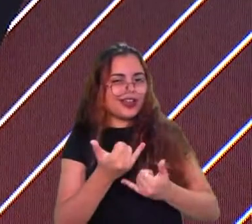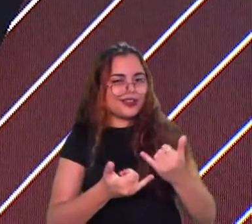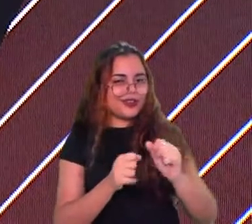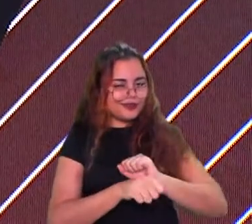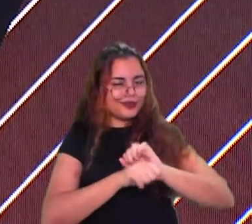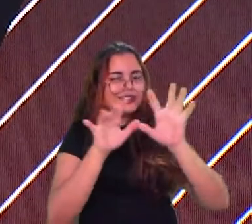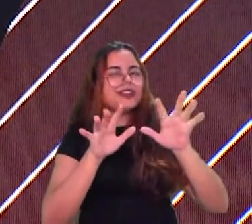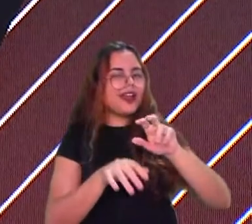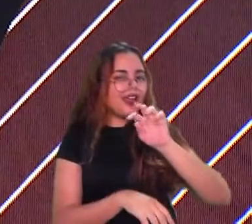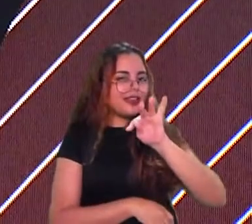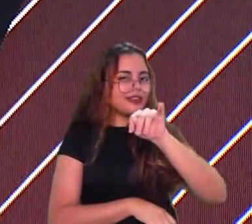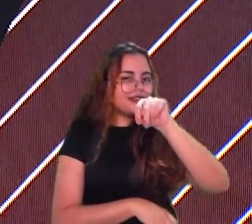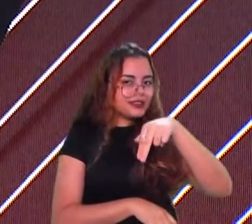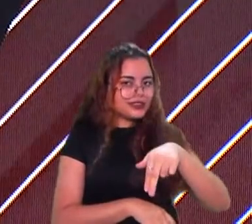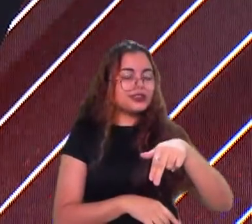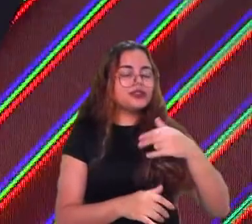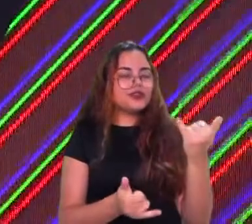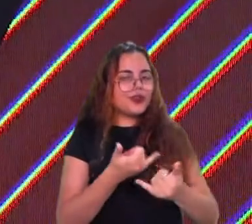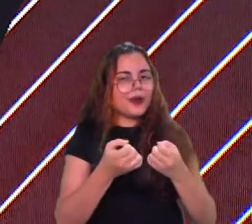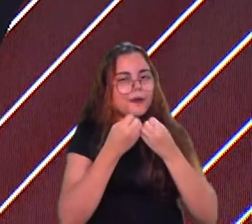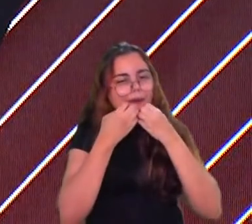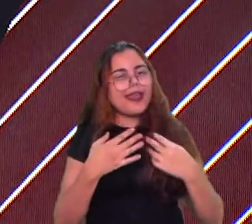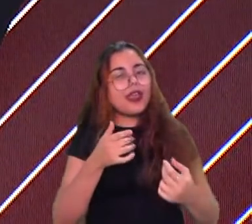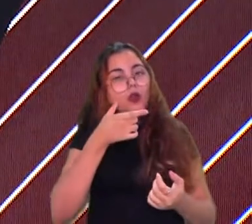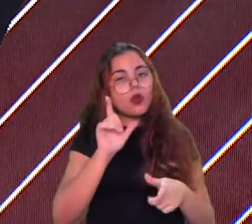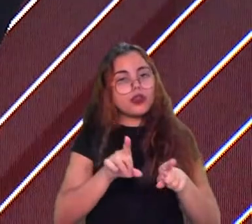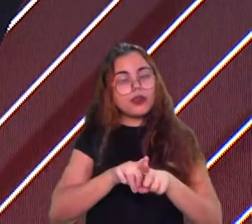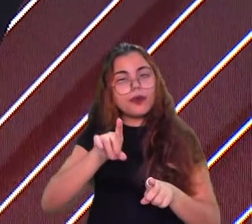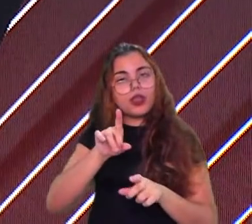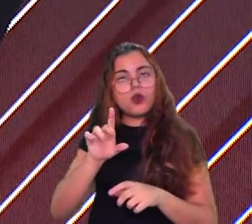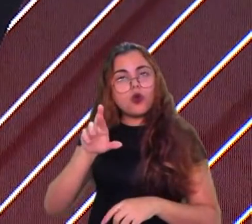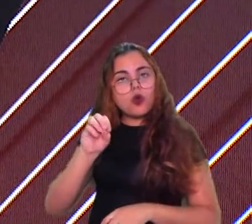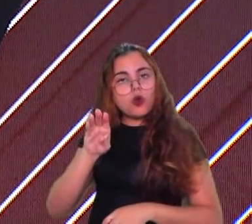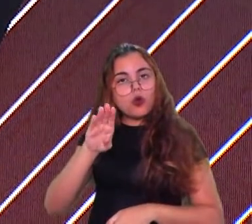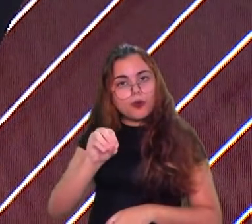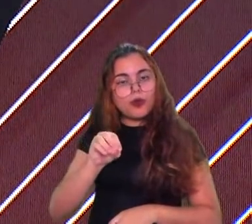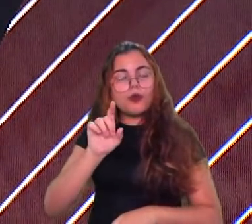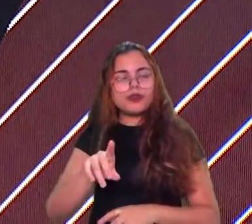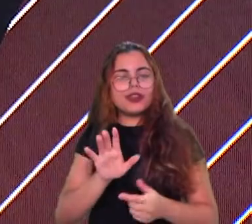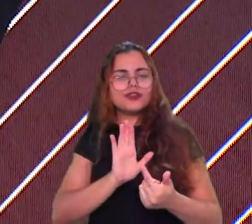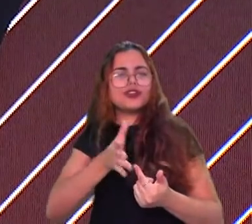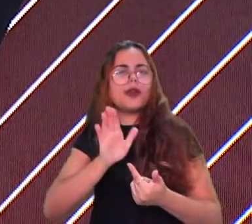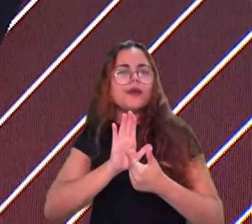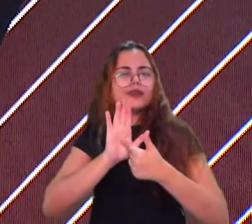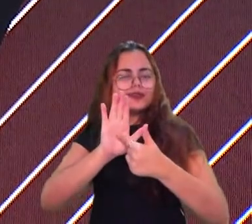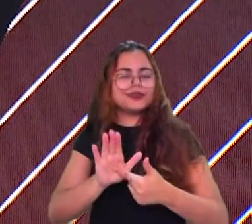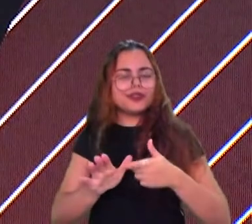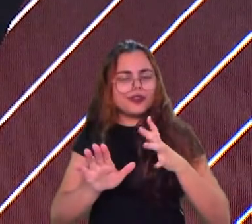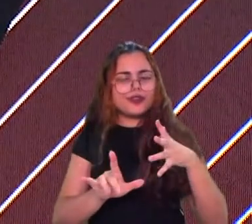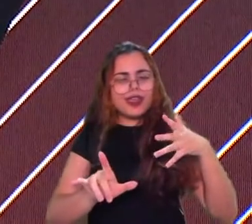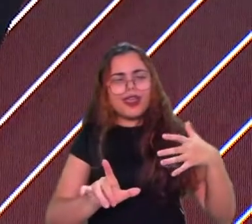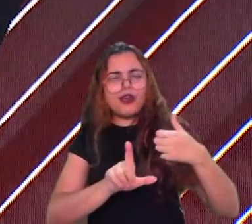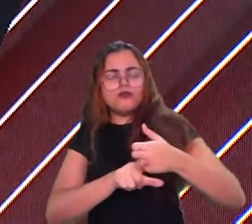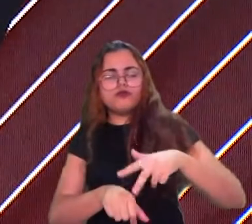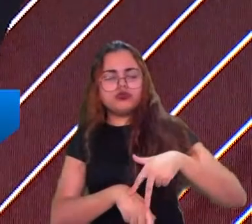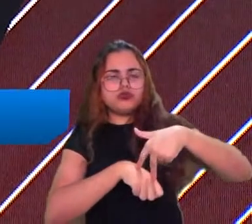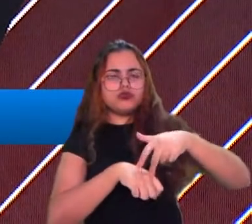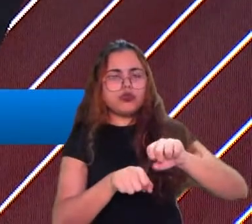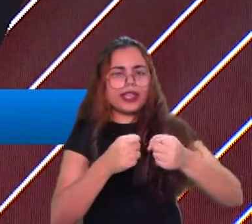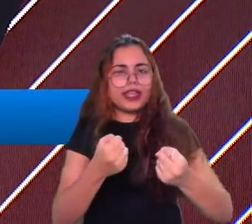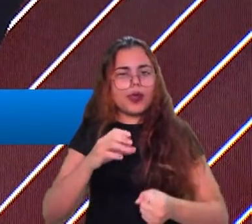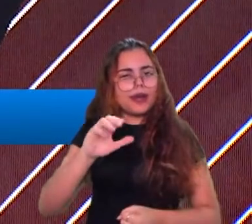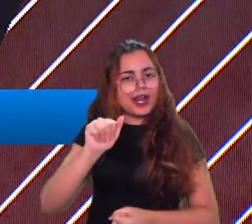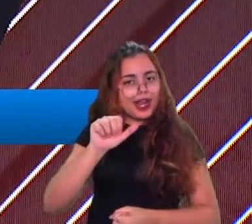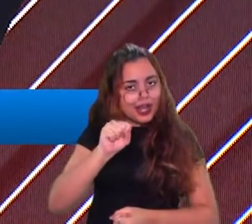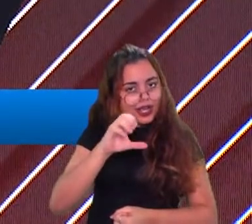ontem também o robô já começou a mostrar o poder desse quebra quebra cascos eu ia falar quebra passo mas é quebra cascos cara, dois jogadores que estavam mais ou